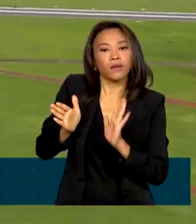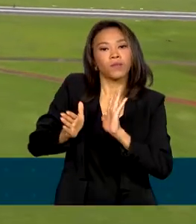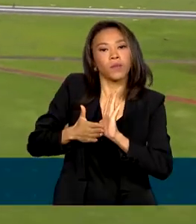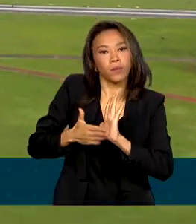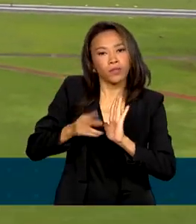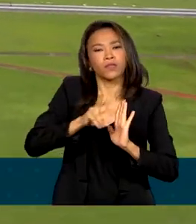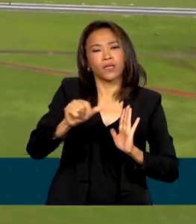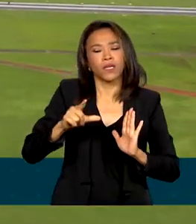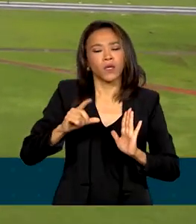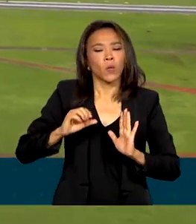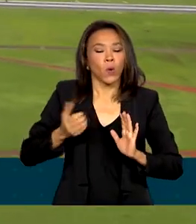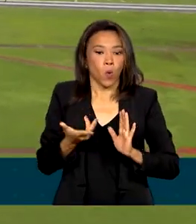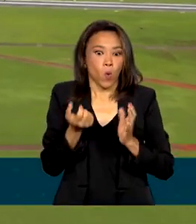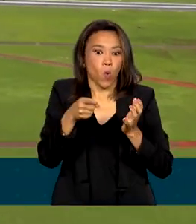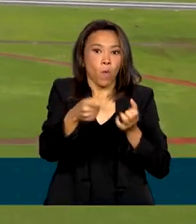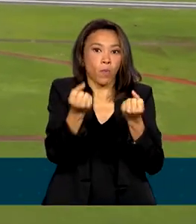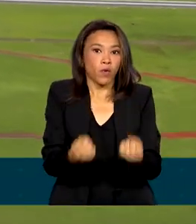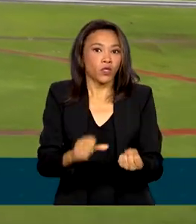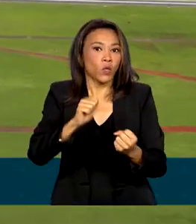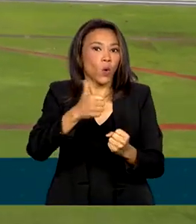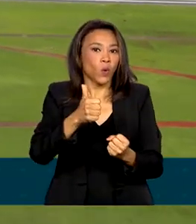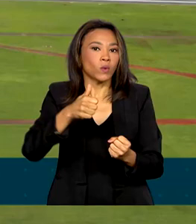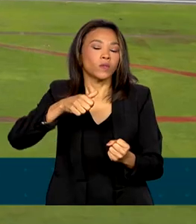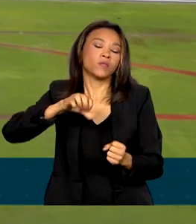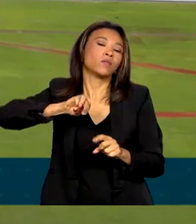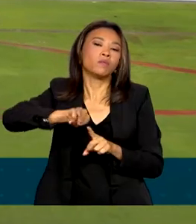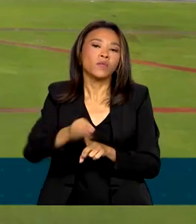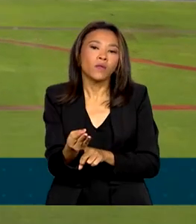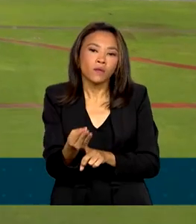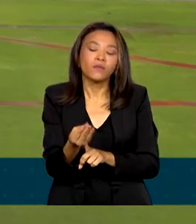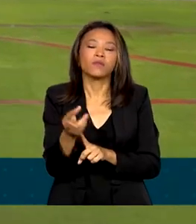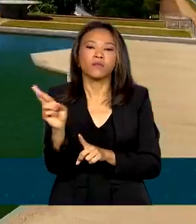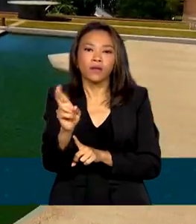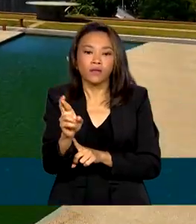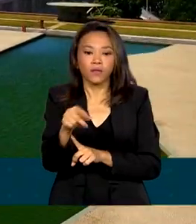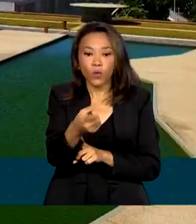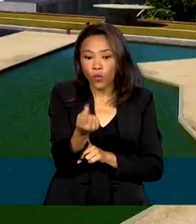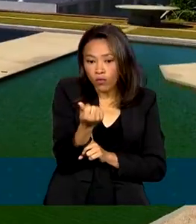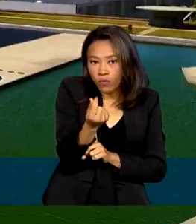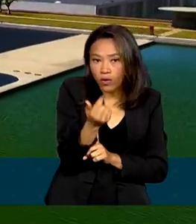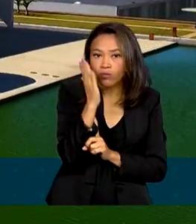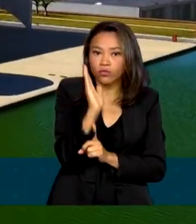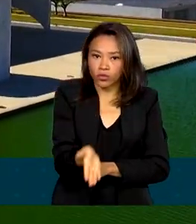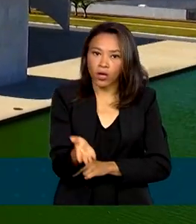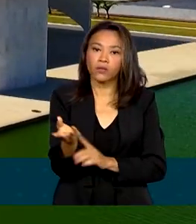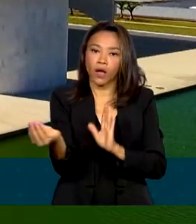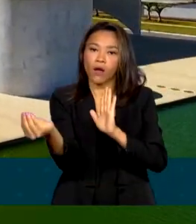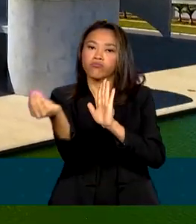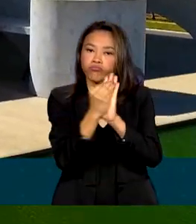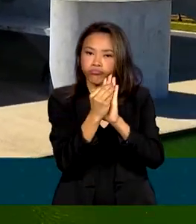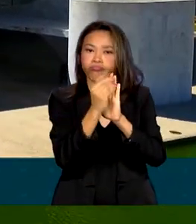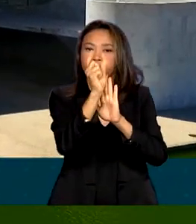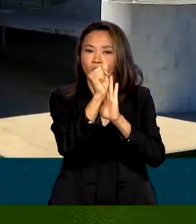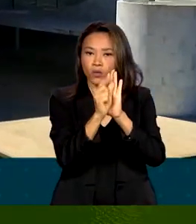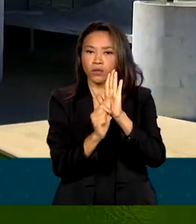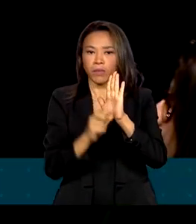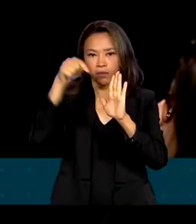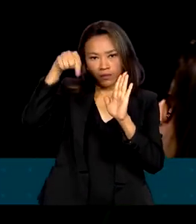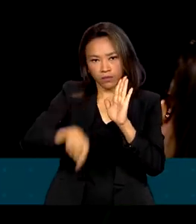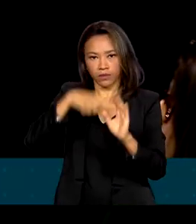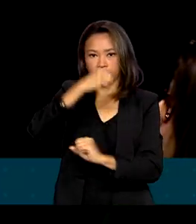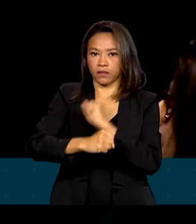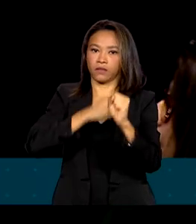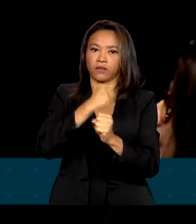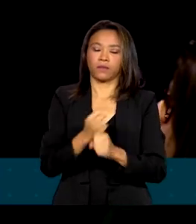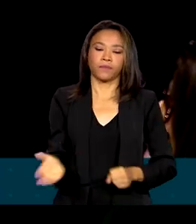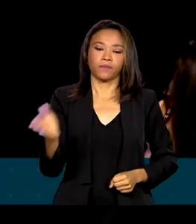impacto de R$ 11,2 bilhões. O valor já está previsto no orçamento deste ano. O